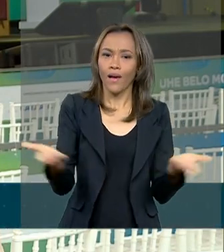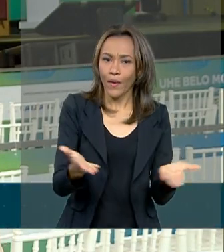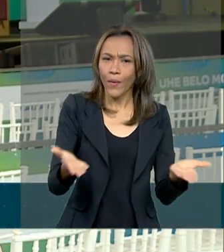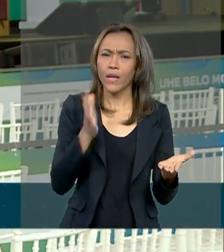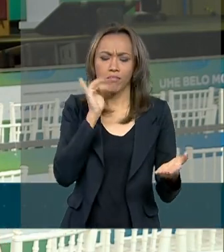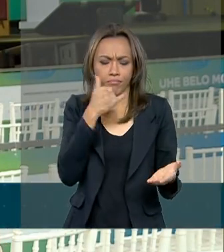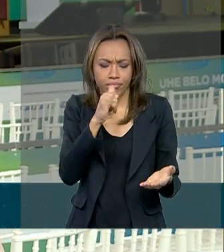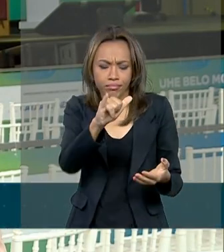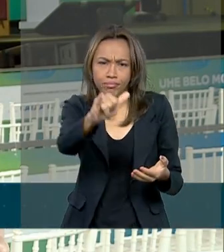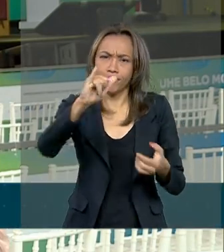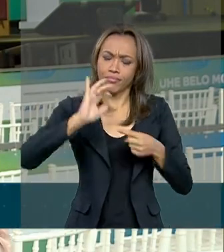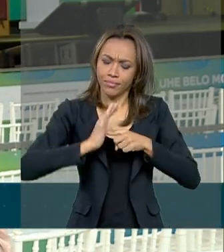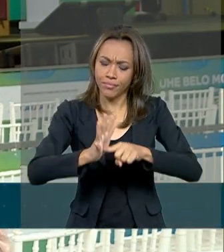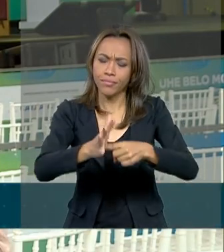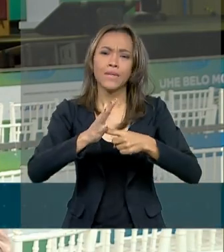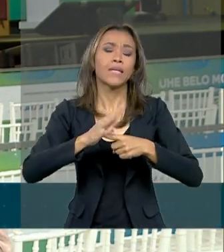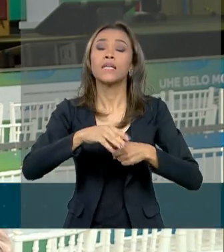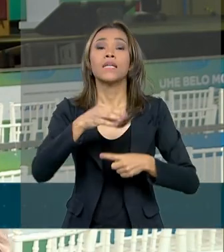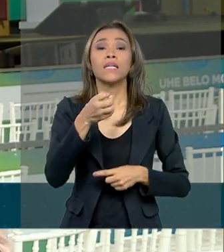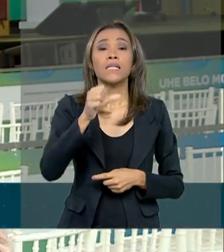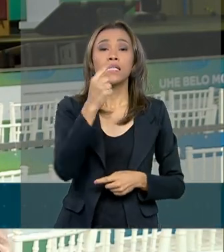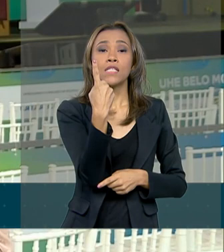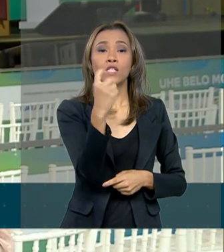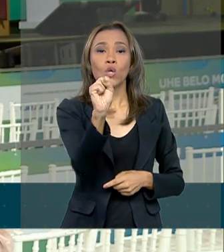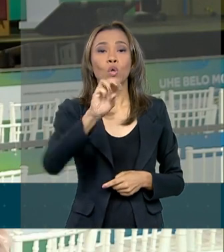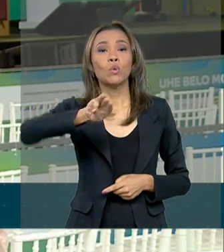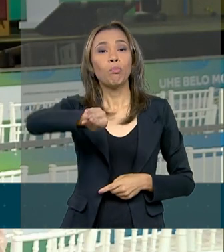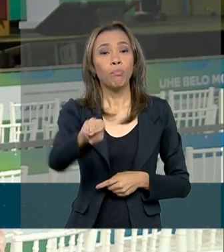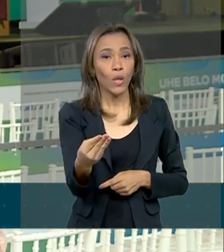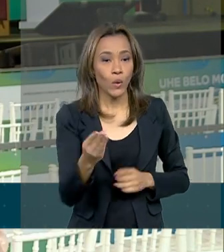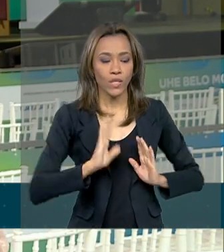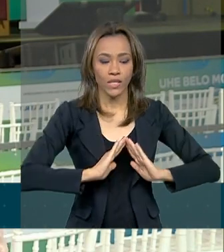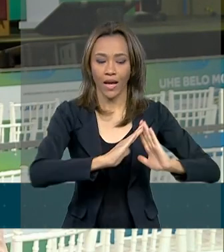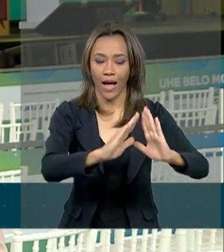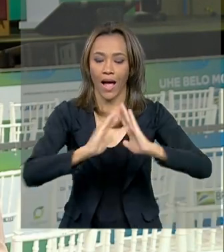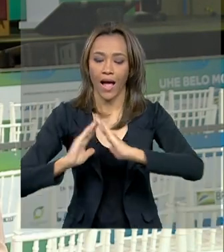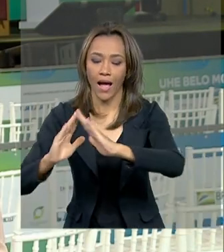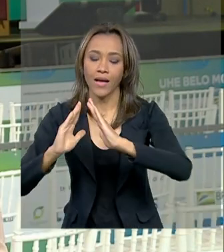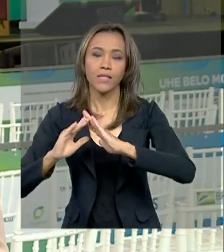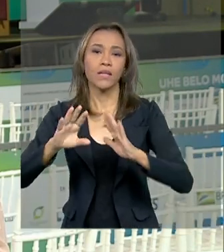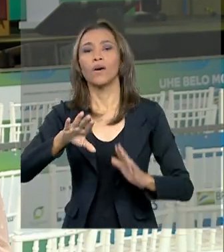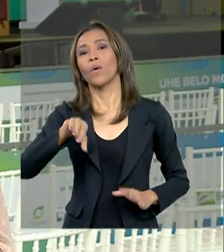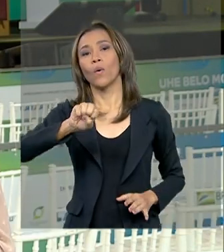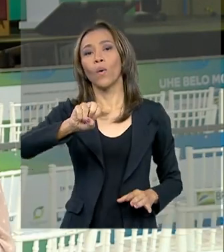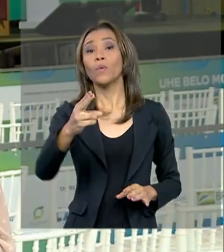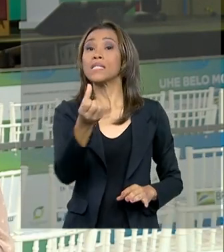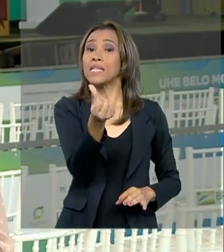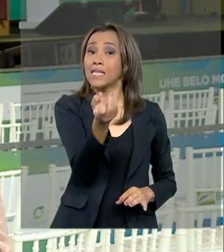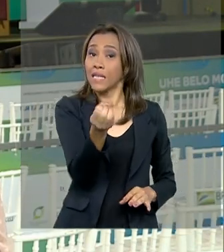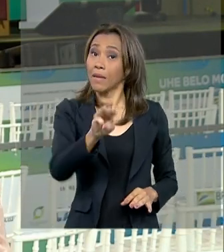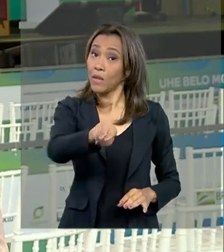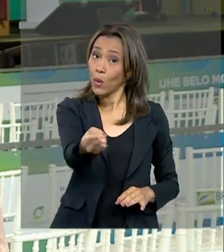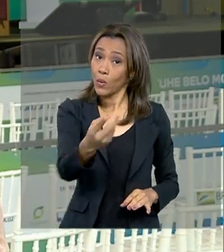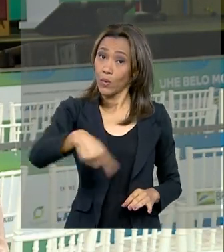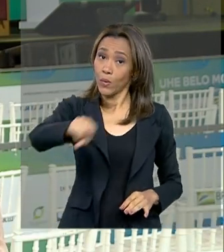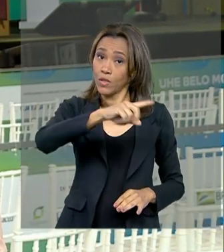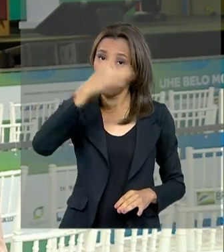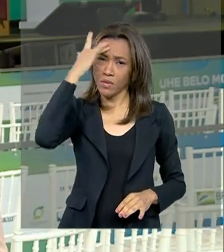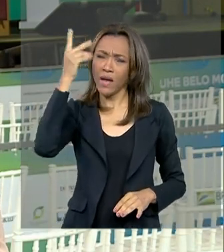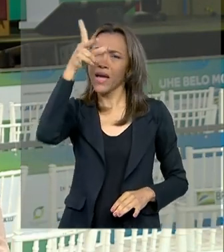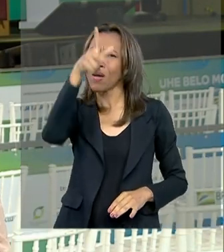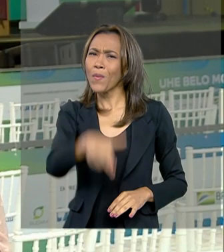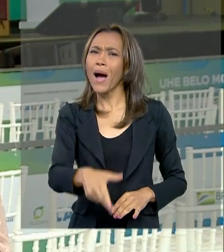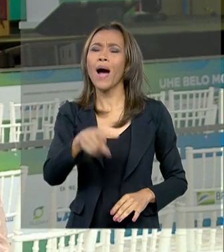para atender 18 milhões de residências ou 60 milhões de brasileiros, o que equivale à população da